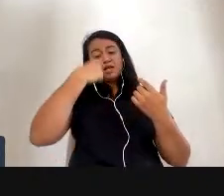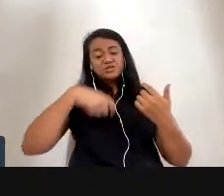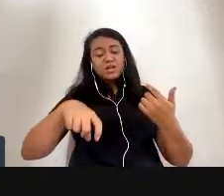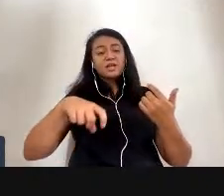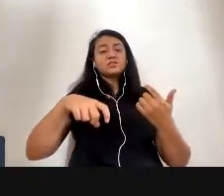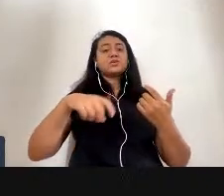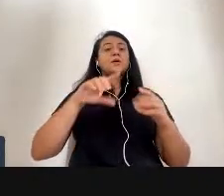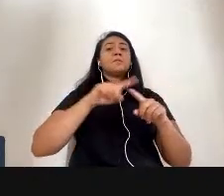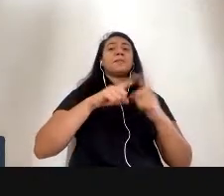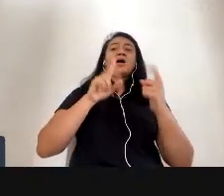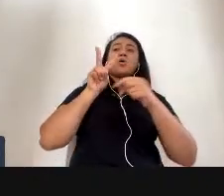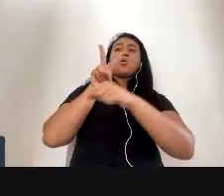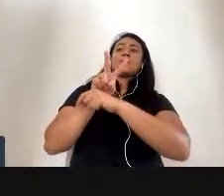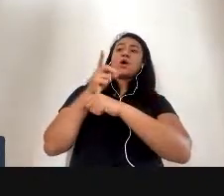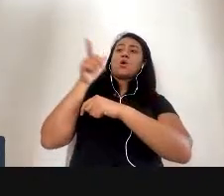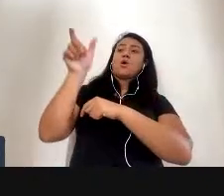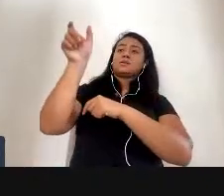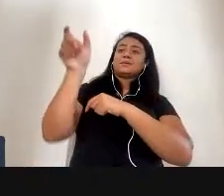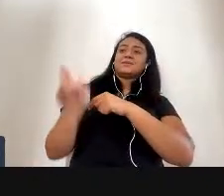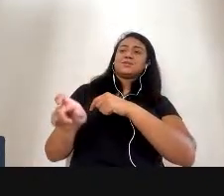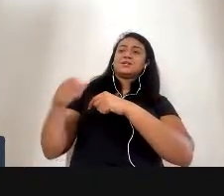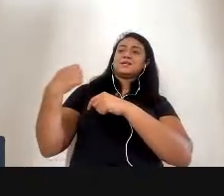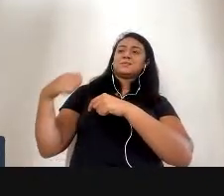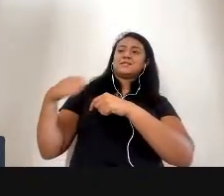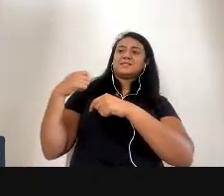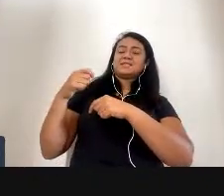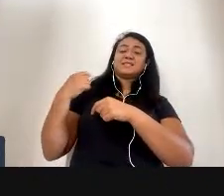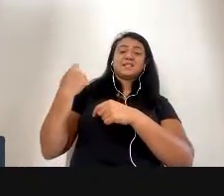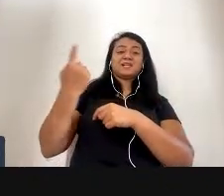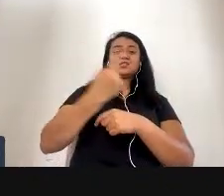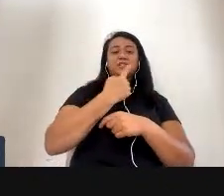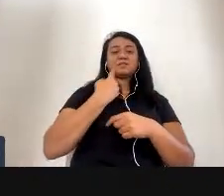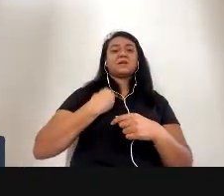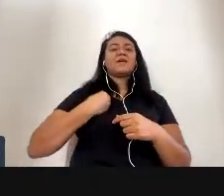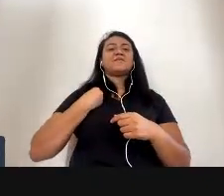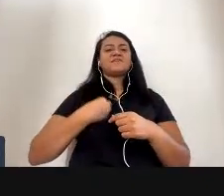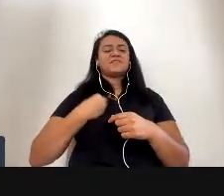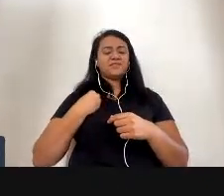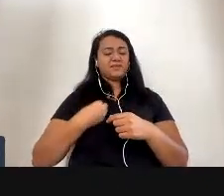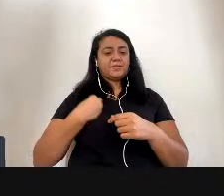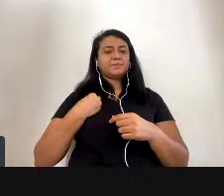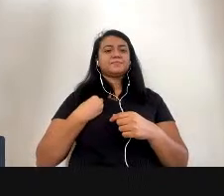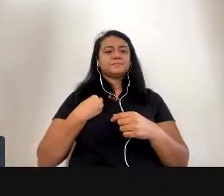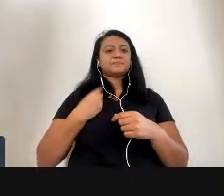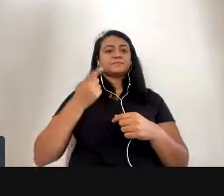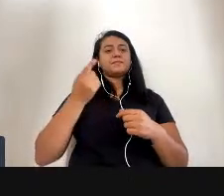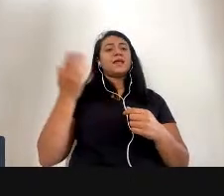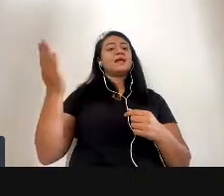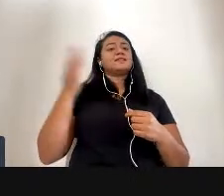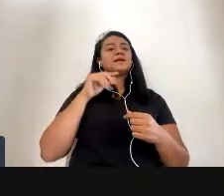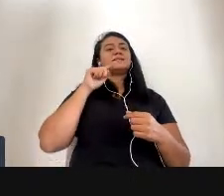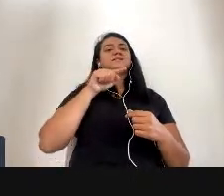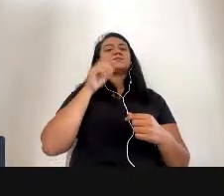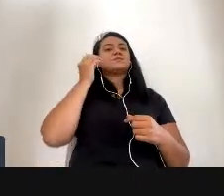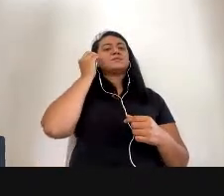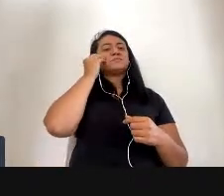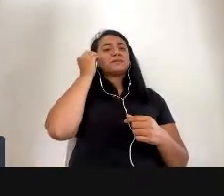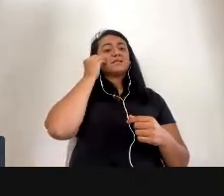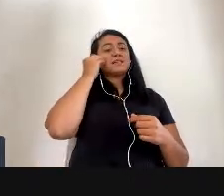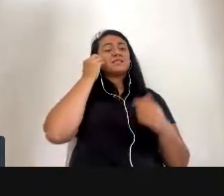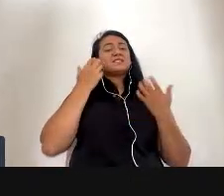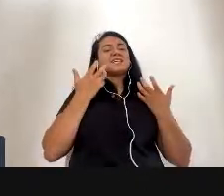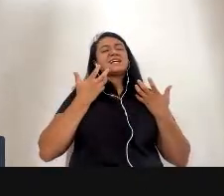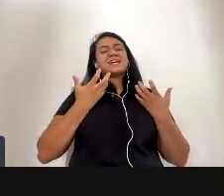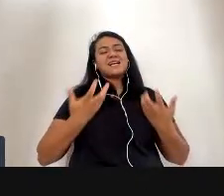de outro indivíduo que necessita da gente para sobreviver, e aí ela traz isso como uma experiência de exaustão.